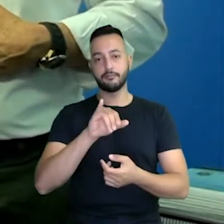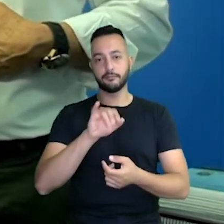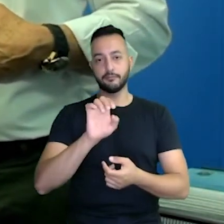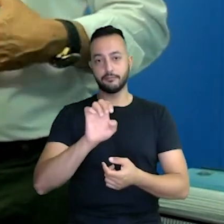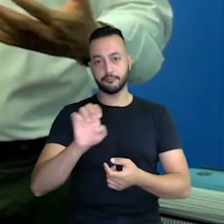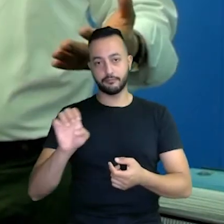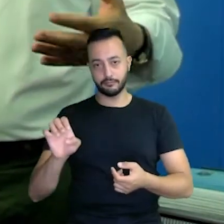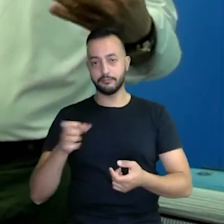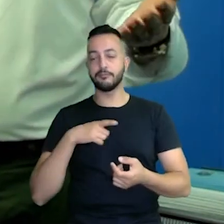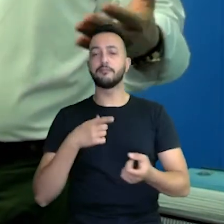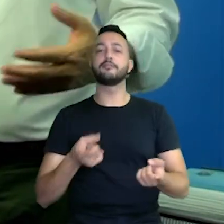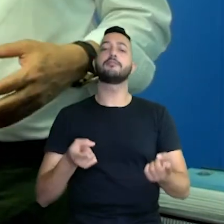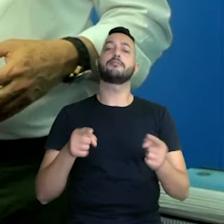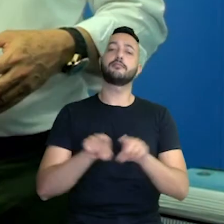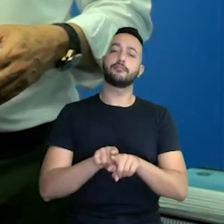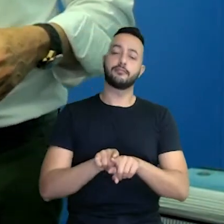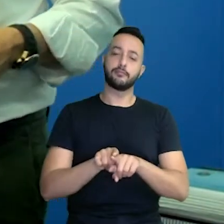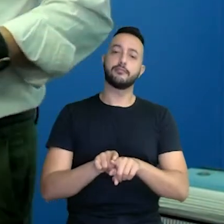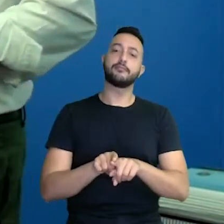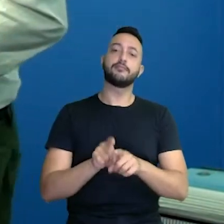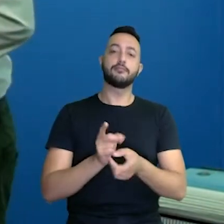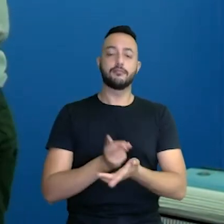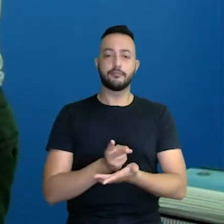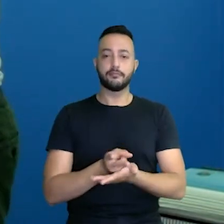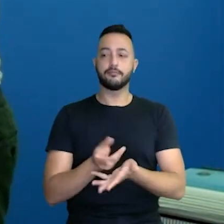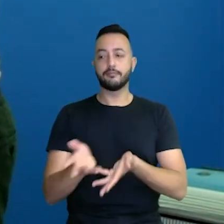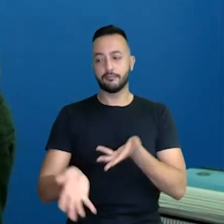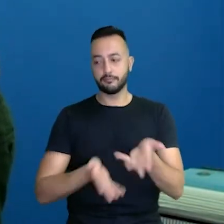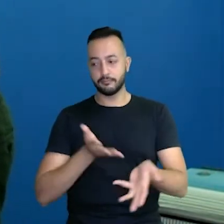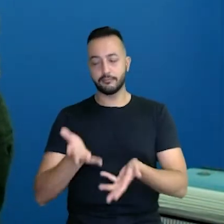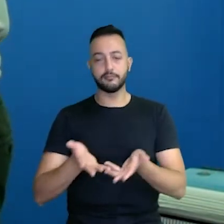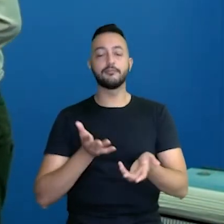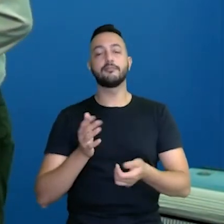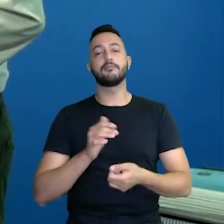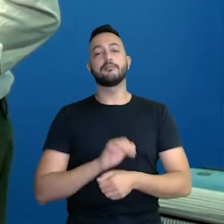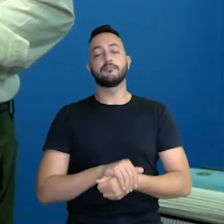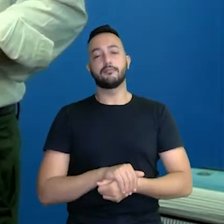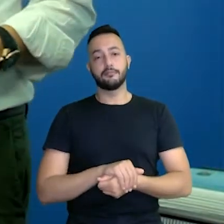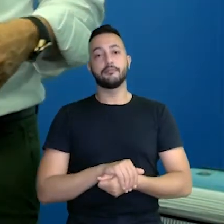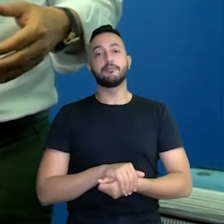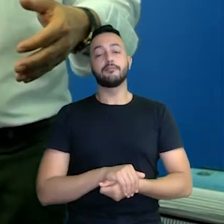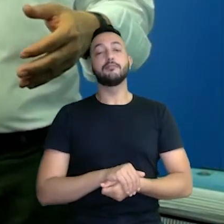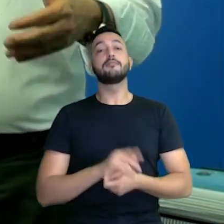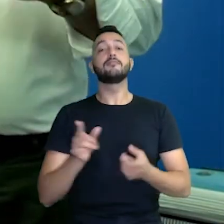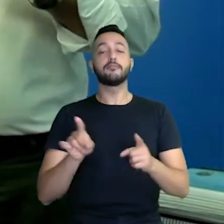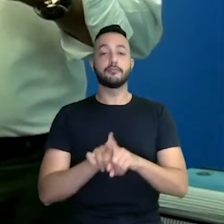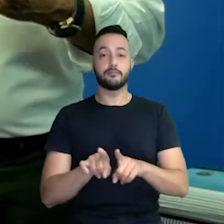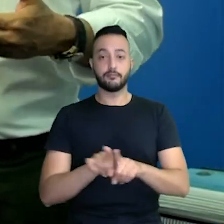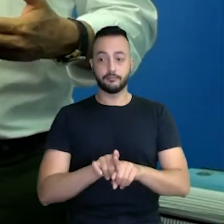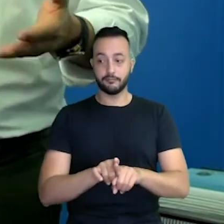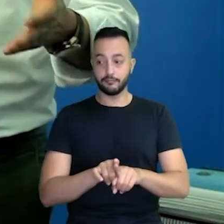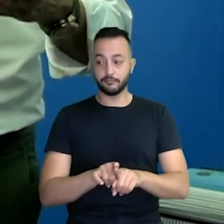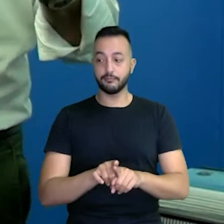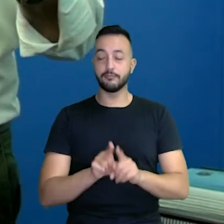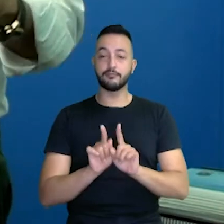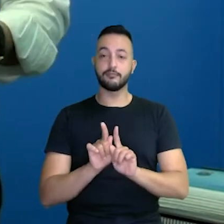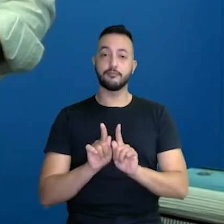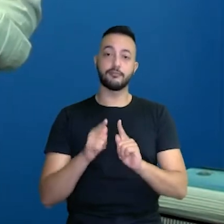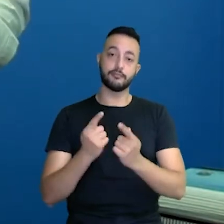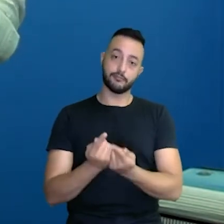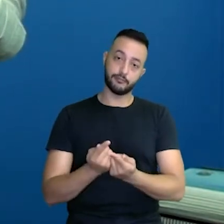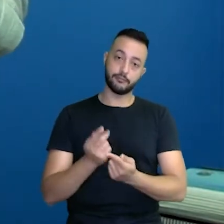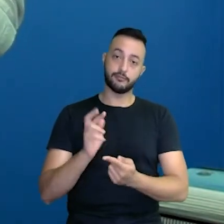está sempre fazendo parcerias e convênio para atender a essa demanda. Nós também, esse grupo